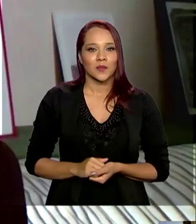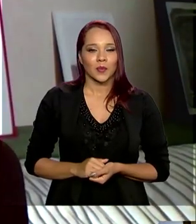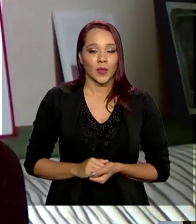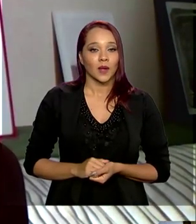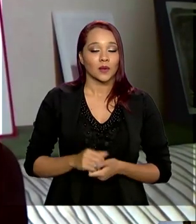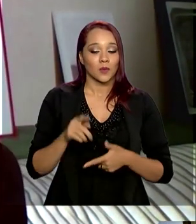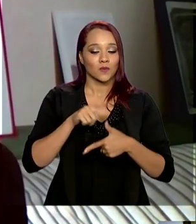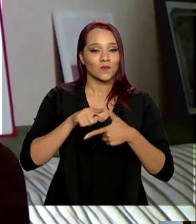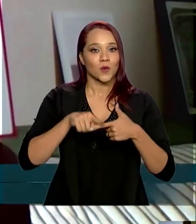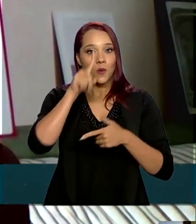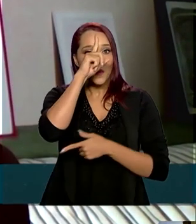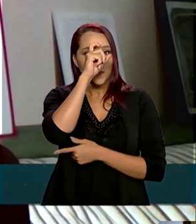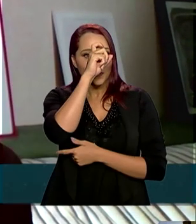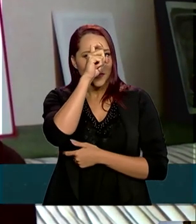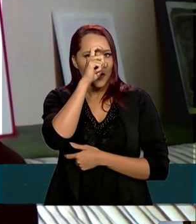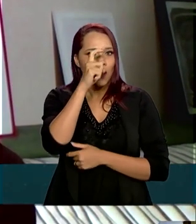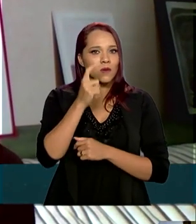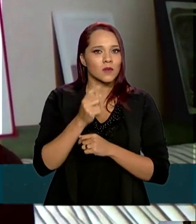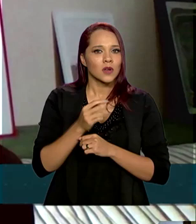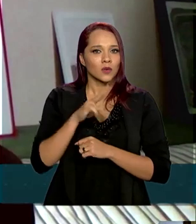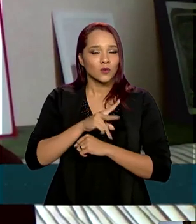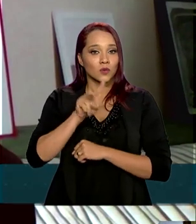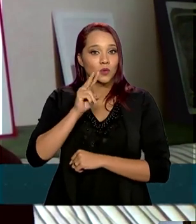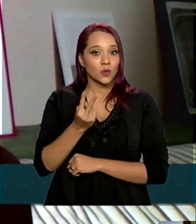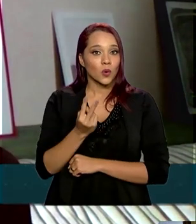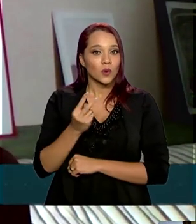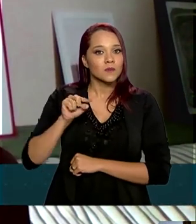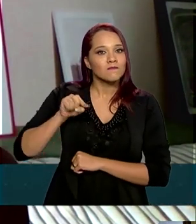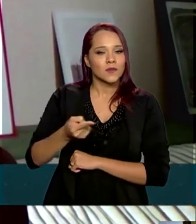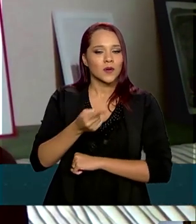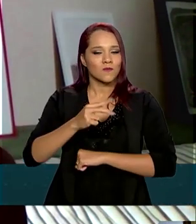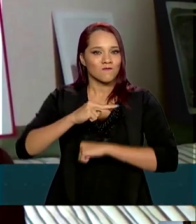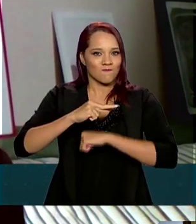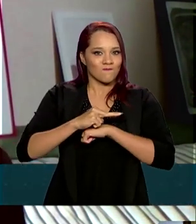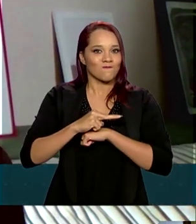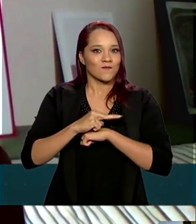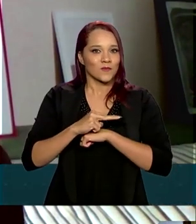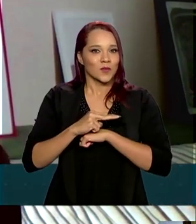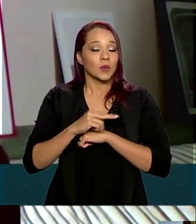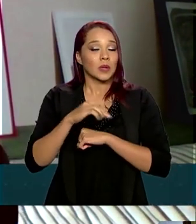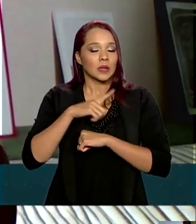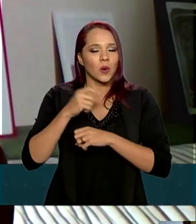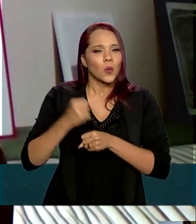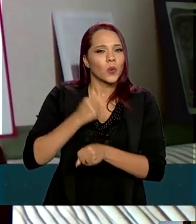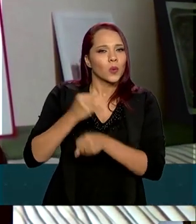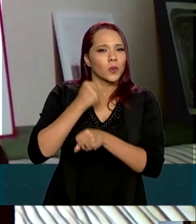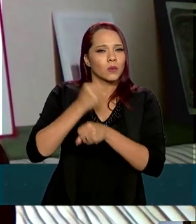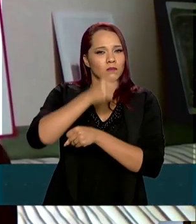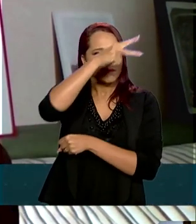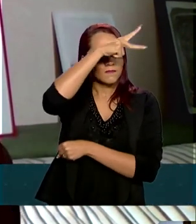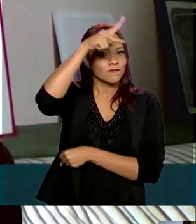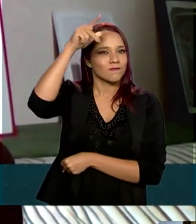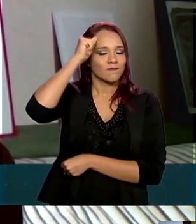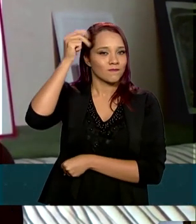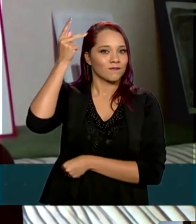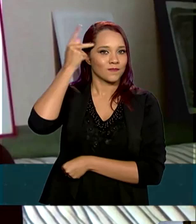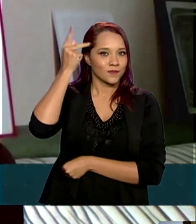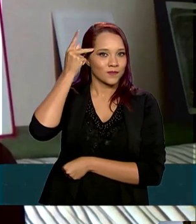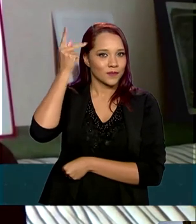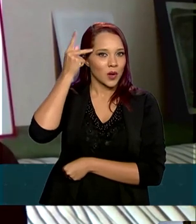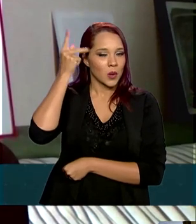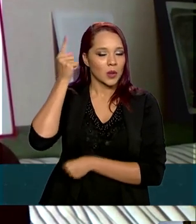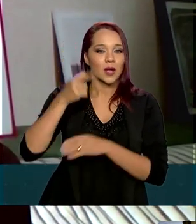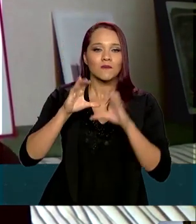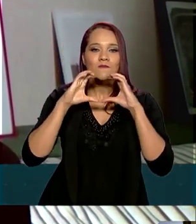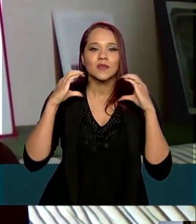Dois hospitais de campanha com 2 mil leitos de baixa e média complexidade estão sendo construídos pela Prefeitura de São Paulo, no